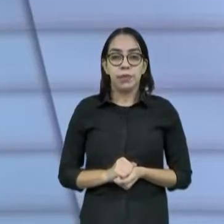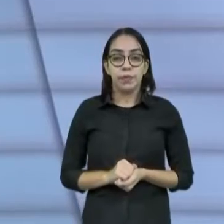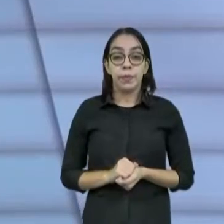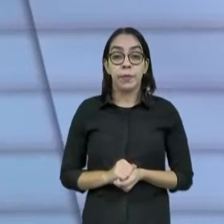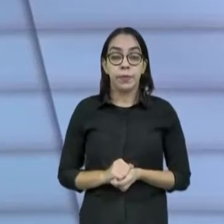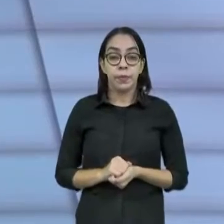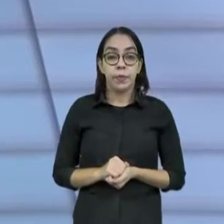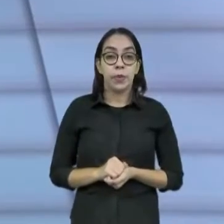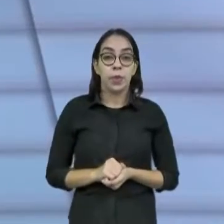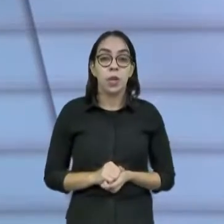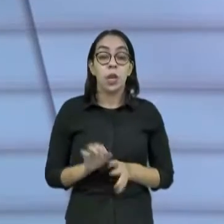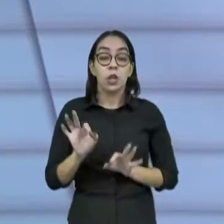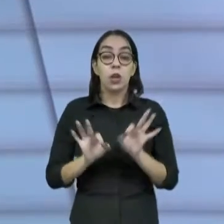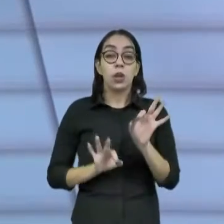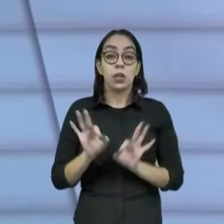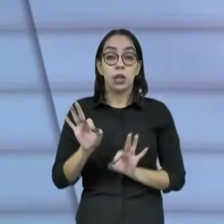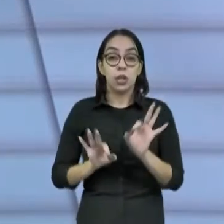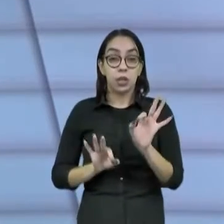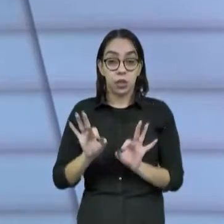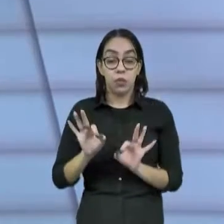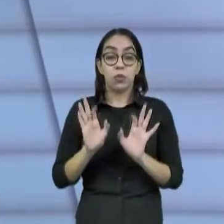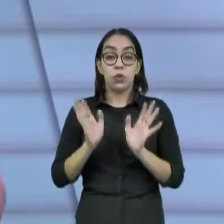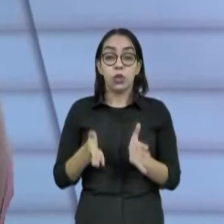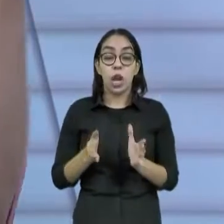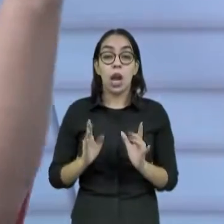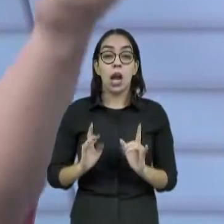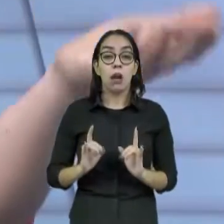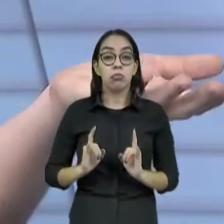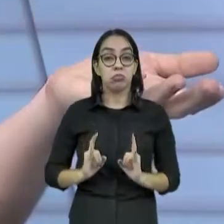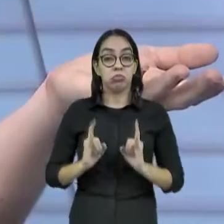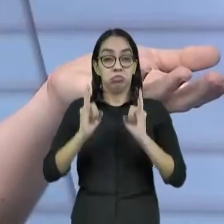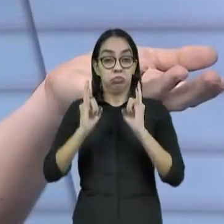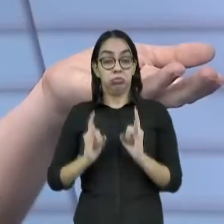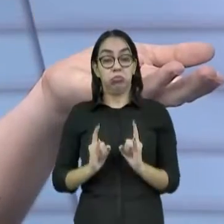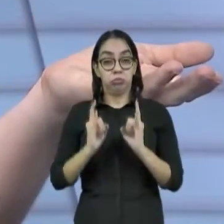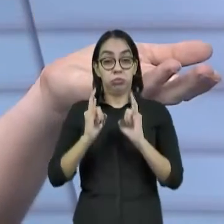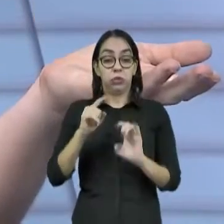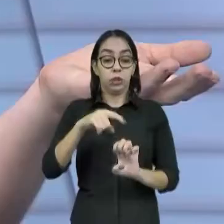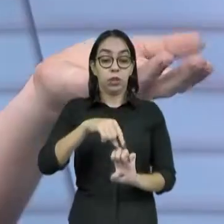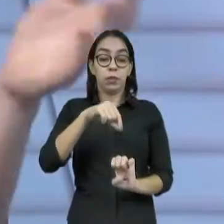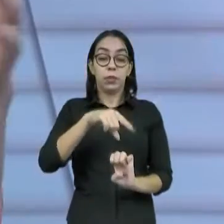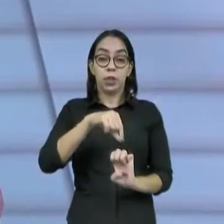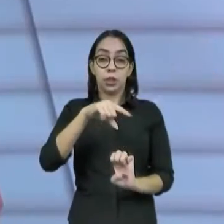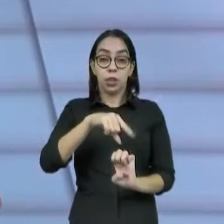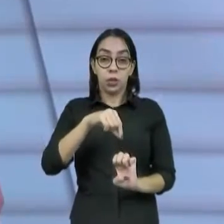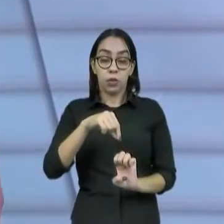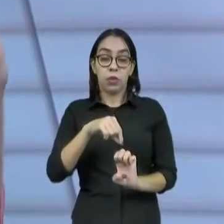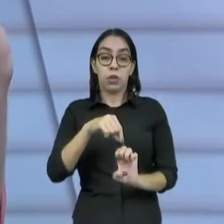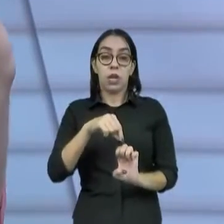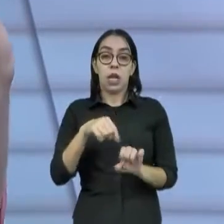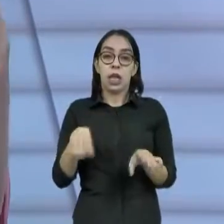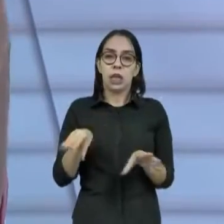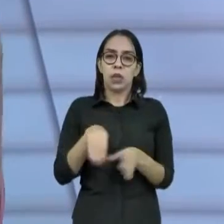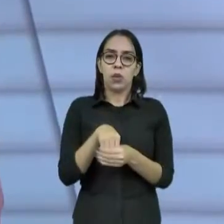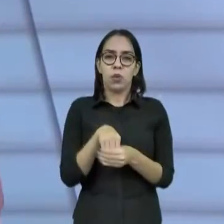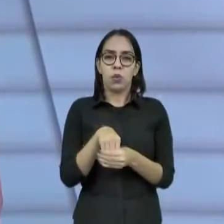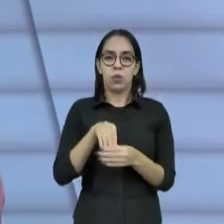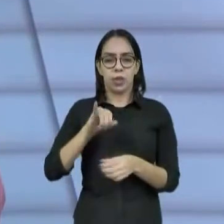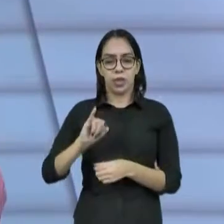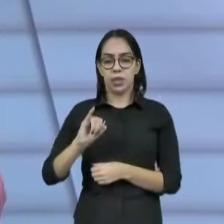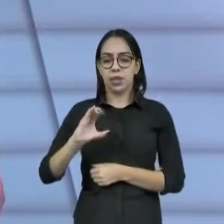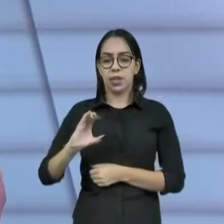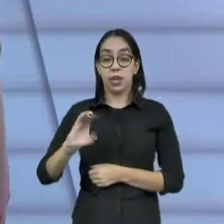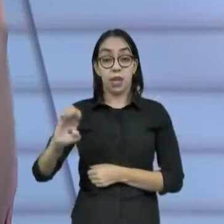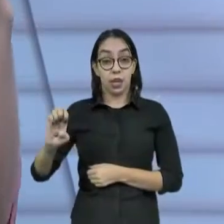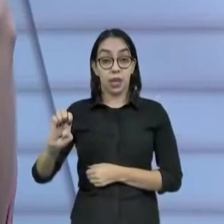empreendedorismo lá no condomínio e que é um membro da Academia ICE, que é um programa do ICE, né? Que